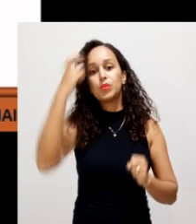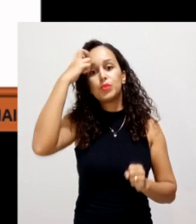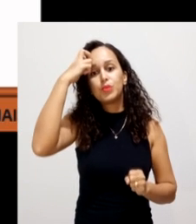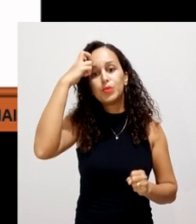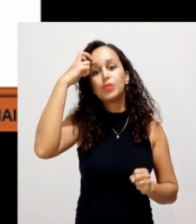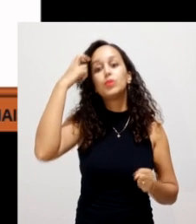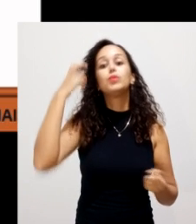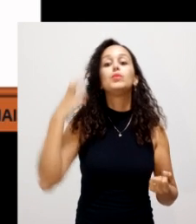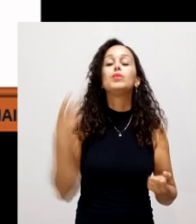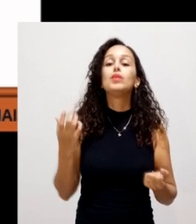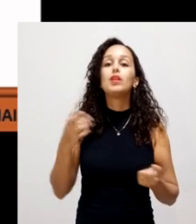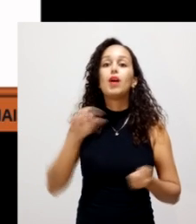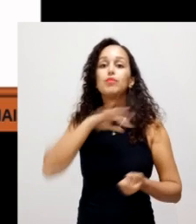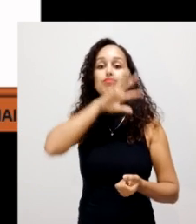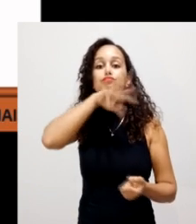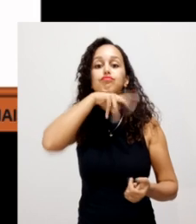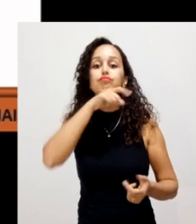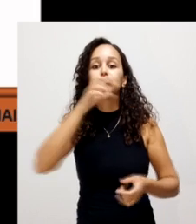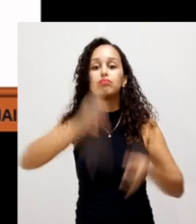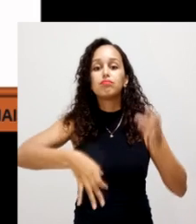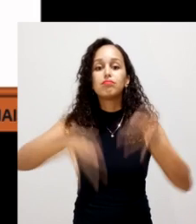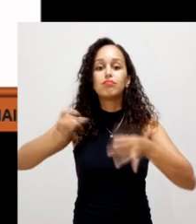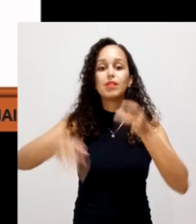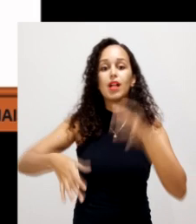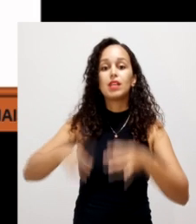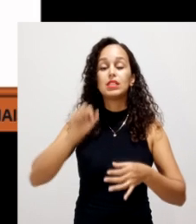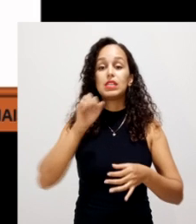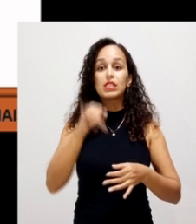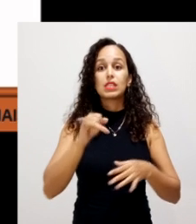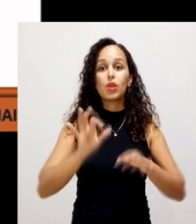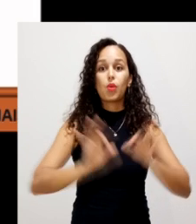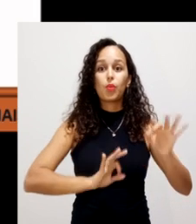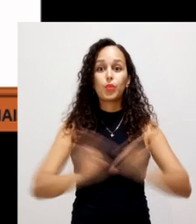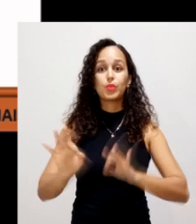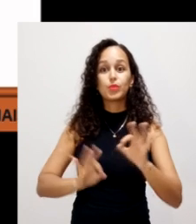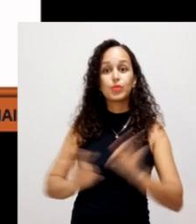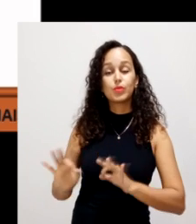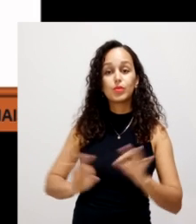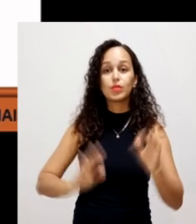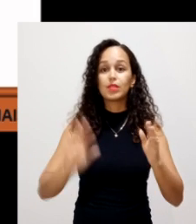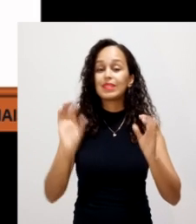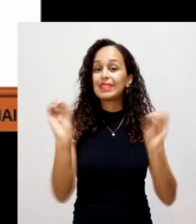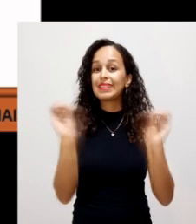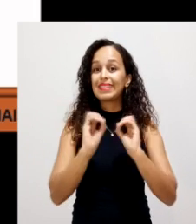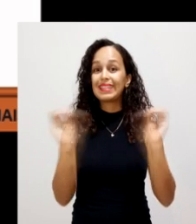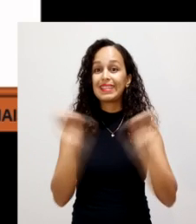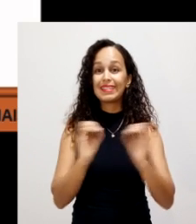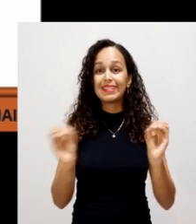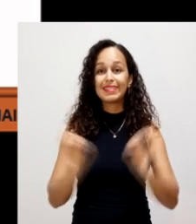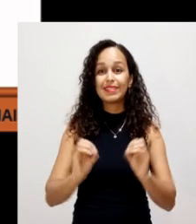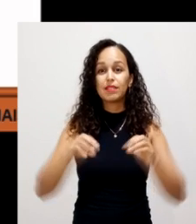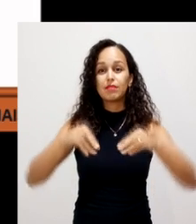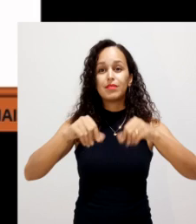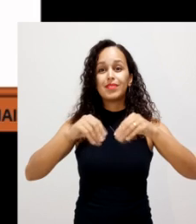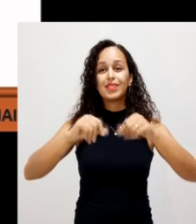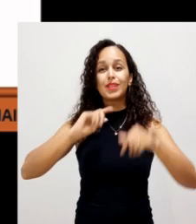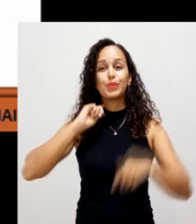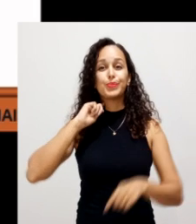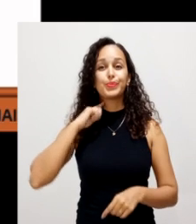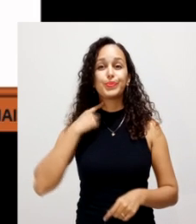de animais. E esses resíduos, se não forem tratados, também podem causar sérios problemas de poluição no solo.